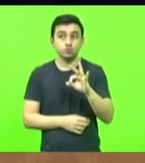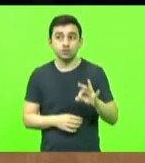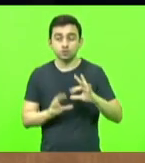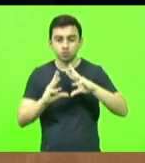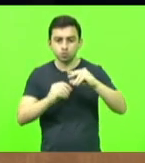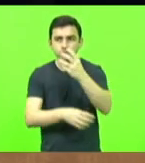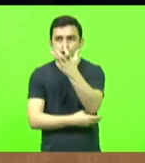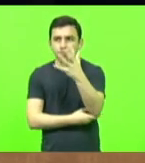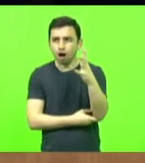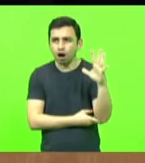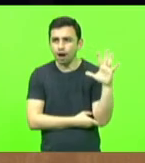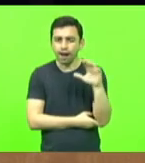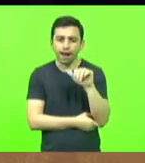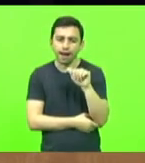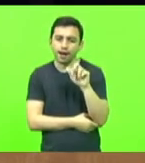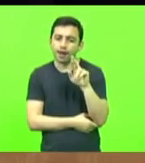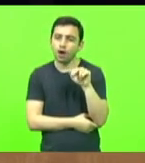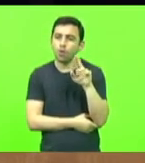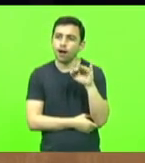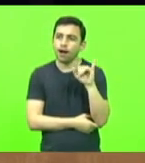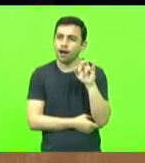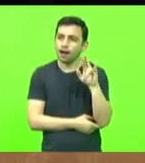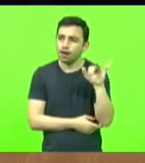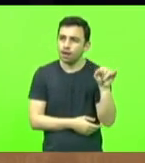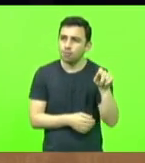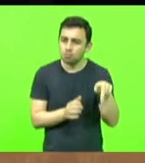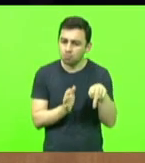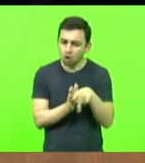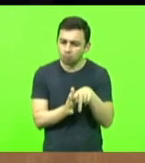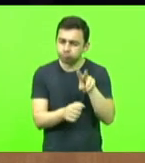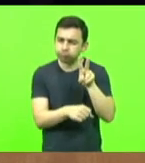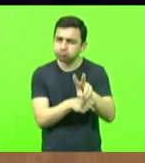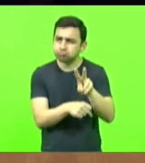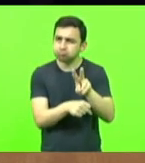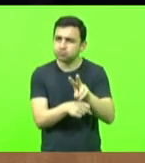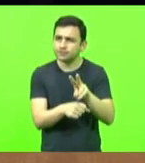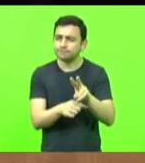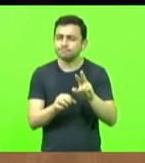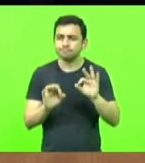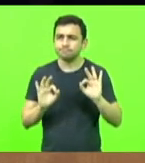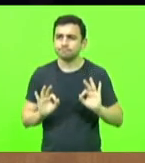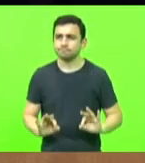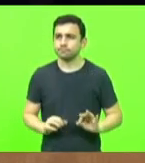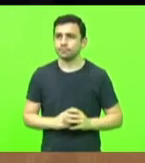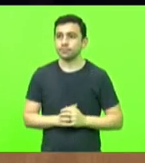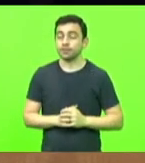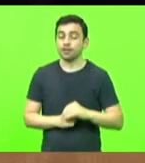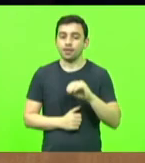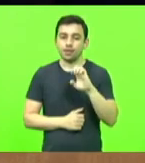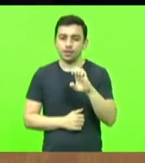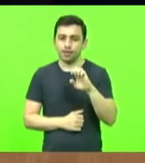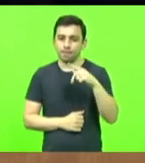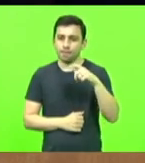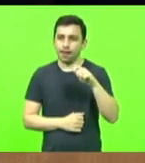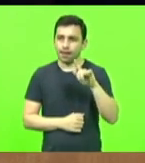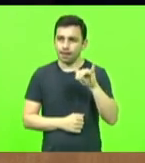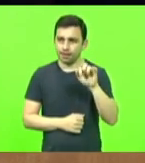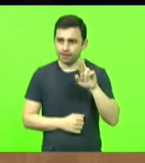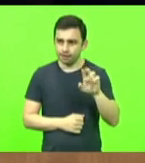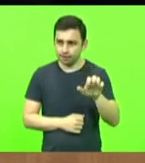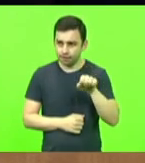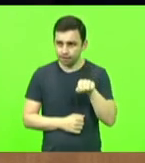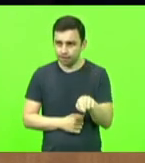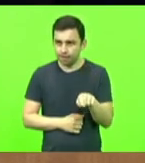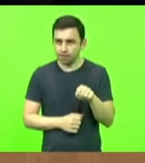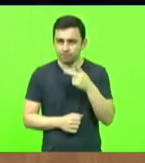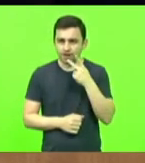florestas de araucárias nativas preservadas. Segundo a Ipagre, entre 1980